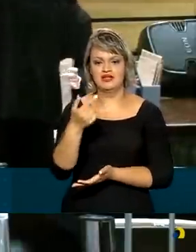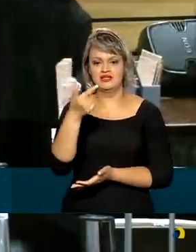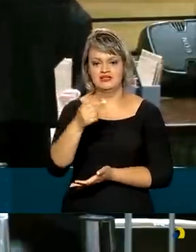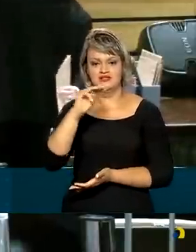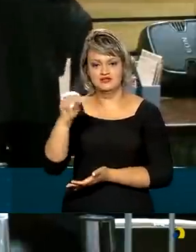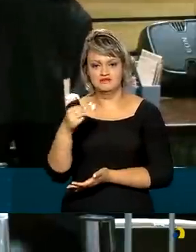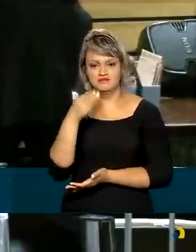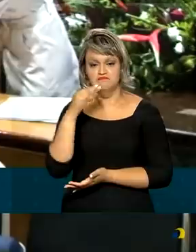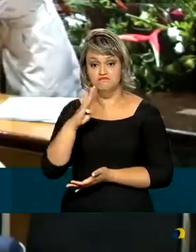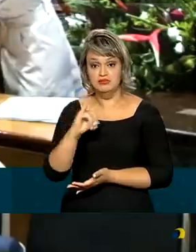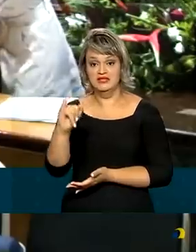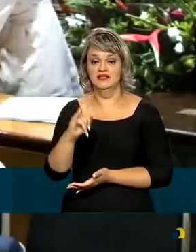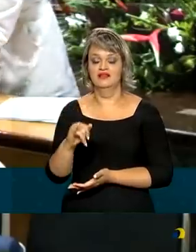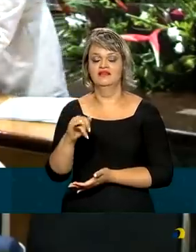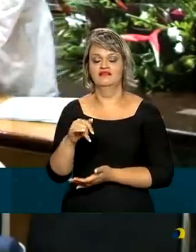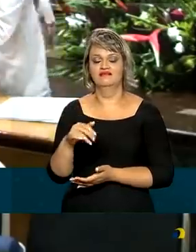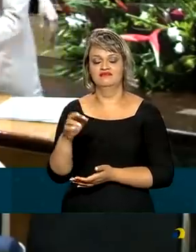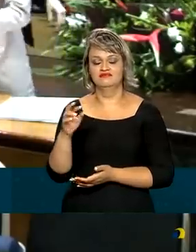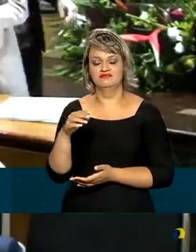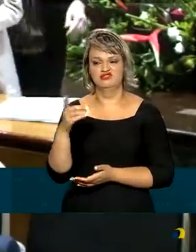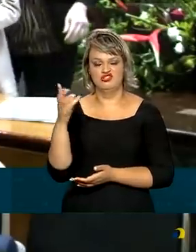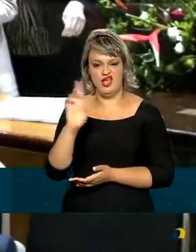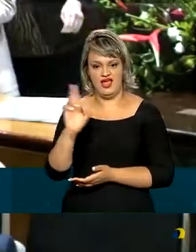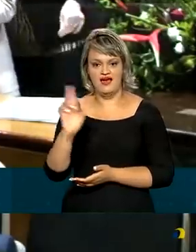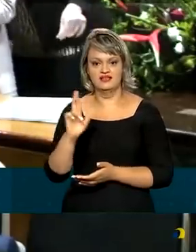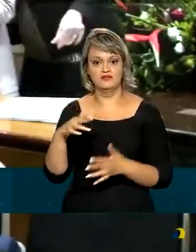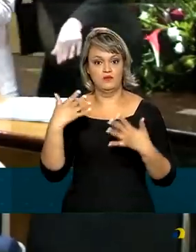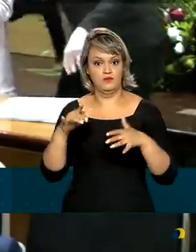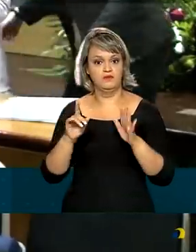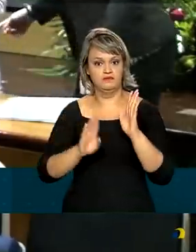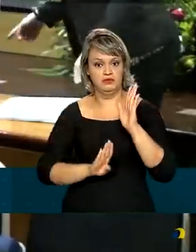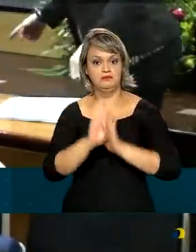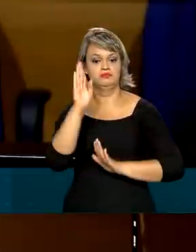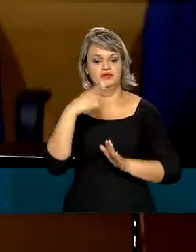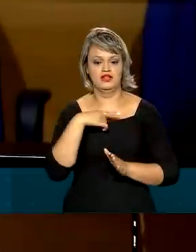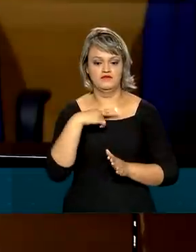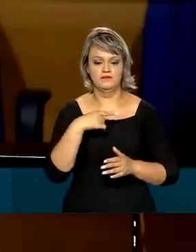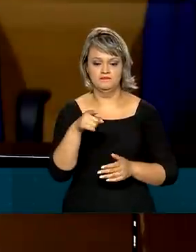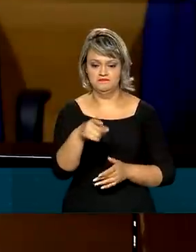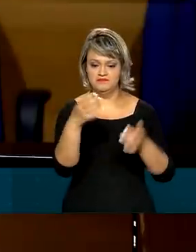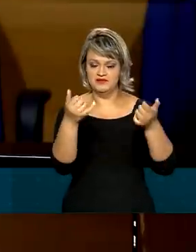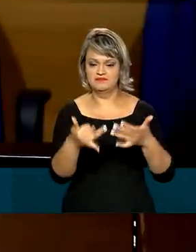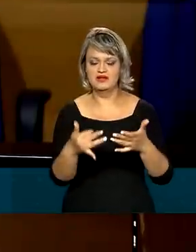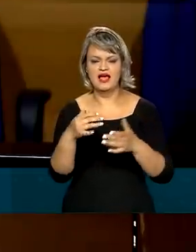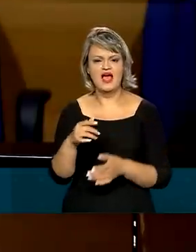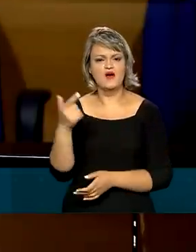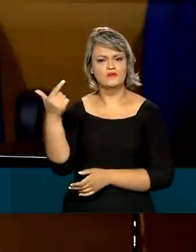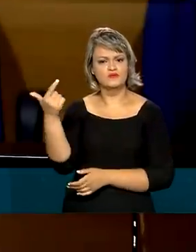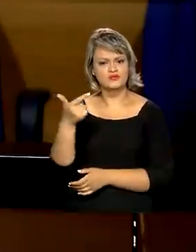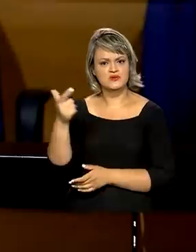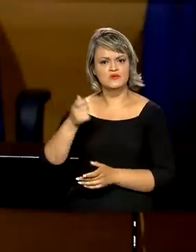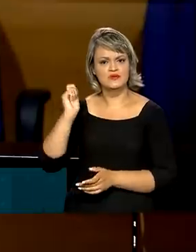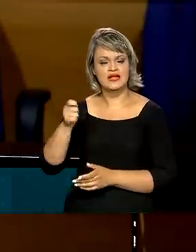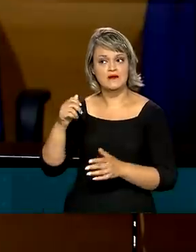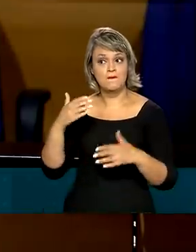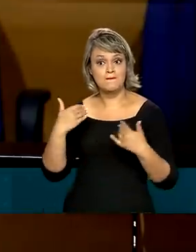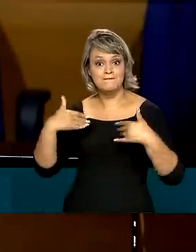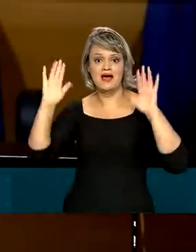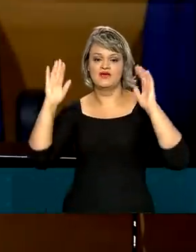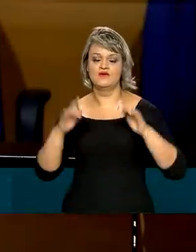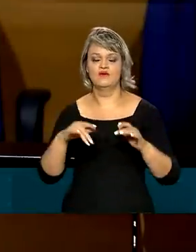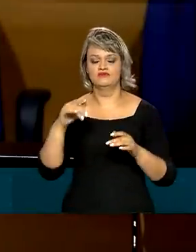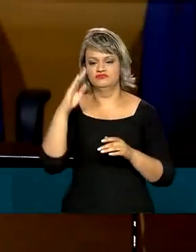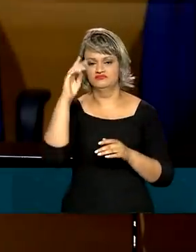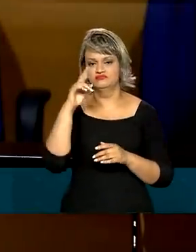200 milhões de reais, resultado acima do esperado pelo governo. É o segundo maior leilão da